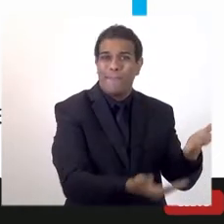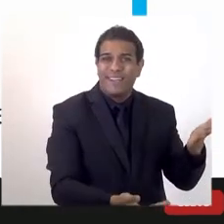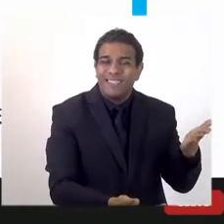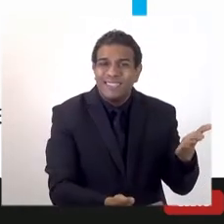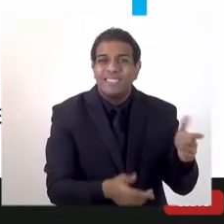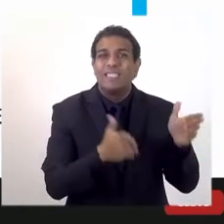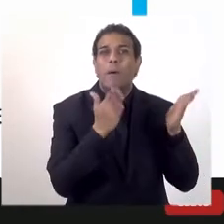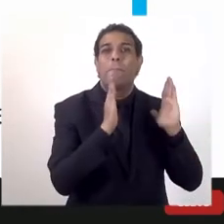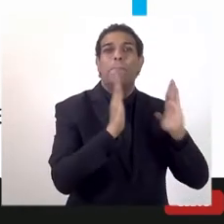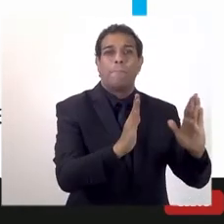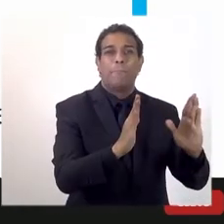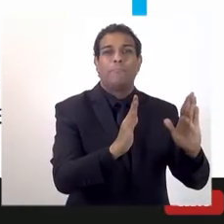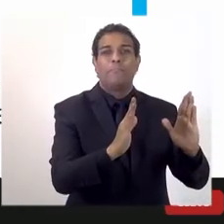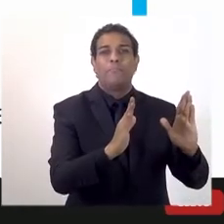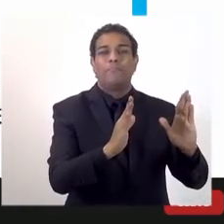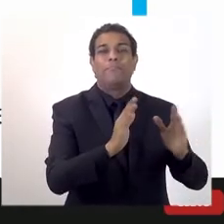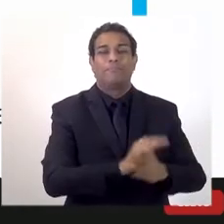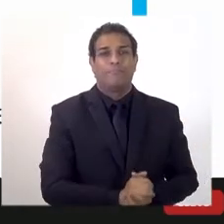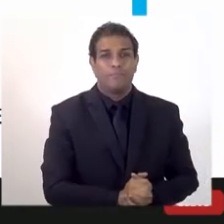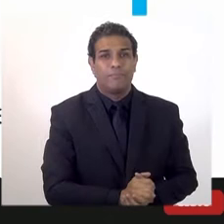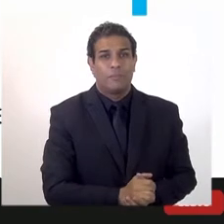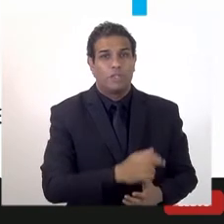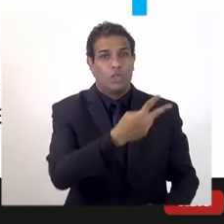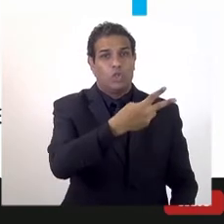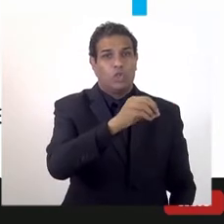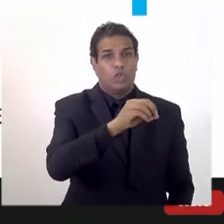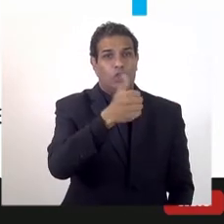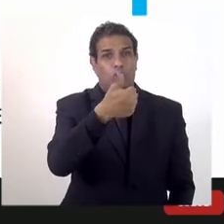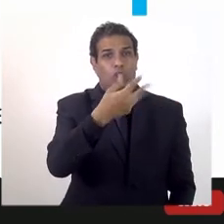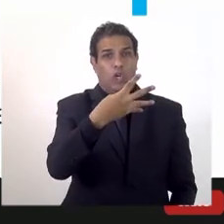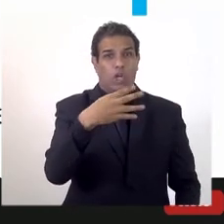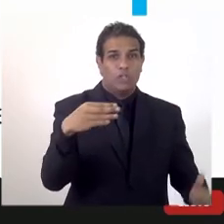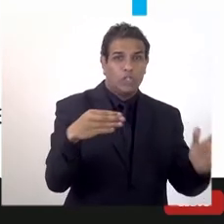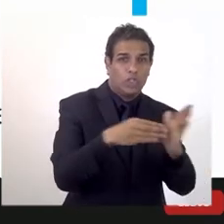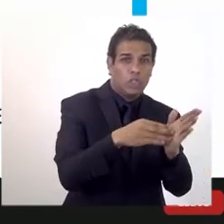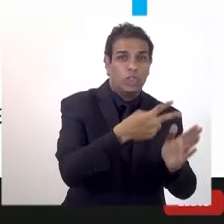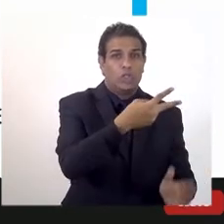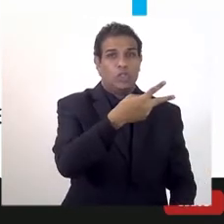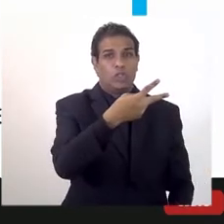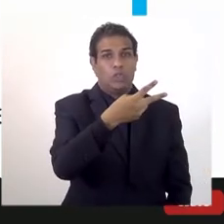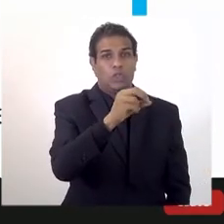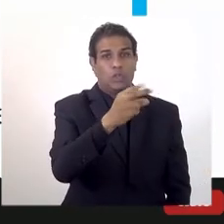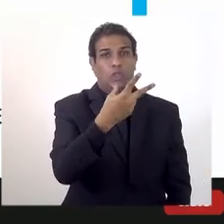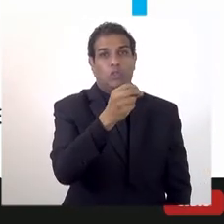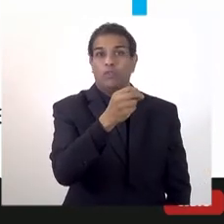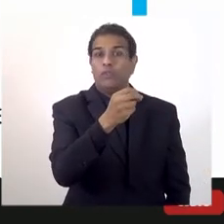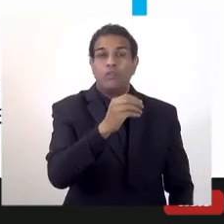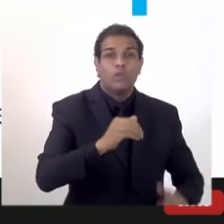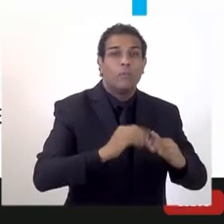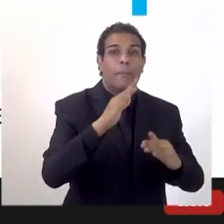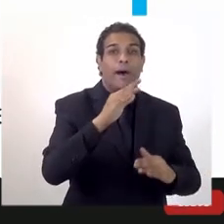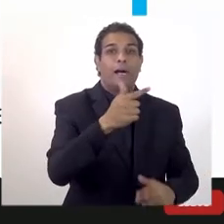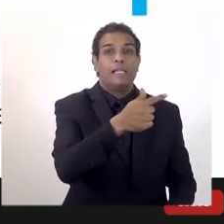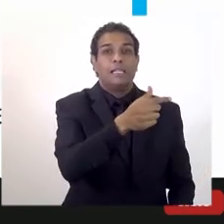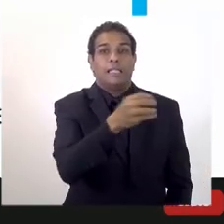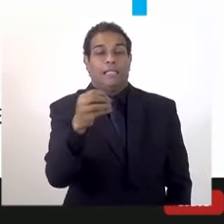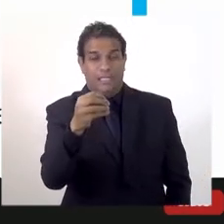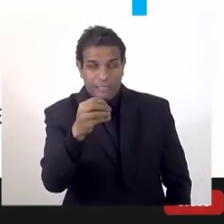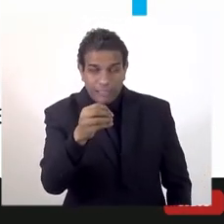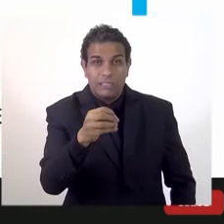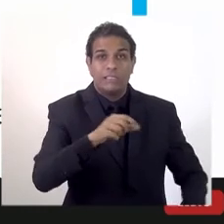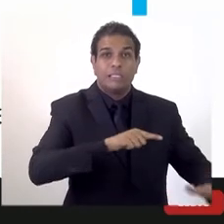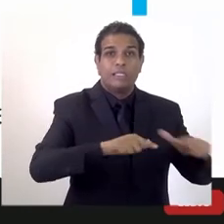período de dezembro de 2014 até o final de 2020, são cerca de 700 mil empregos, carteira assinada,